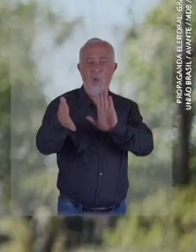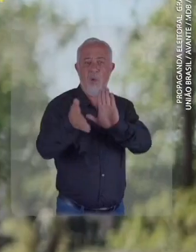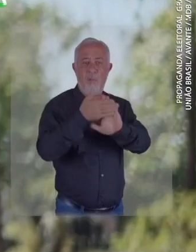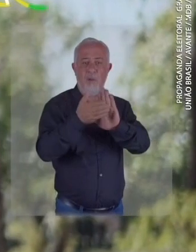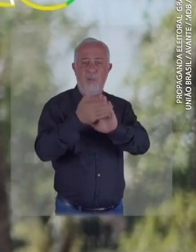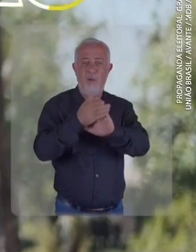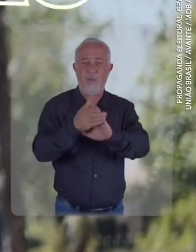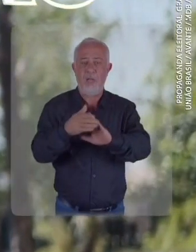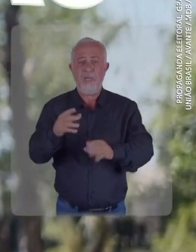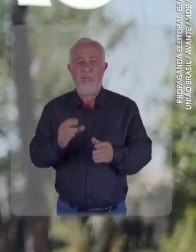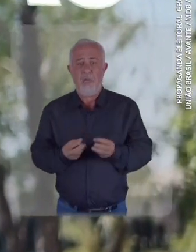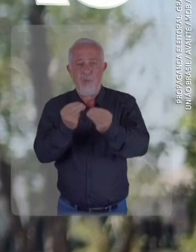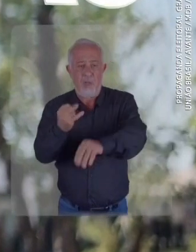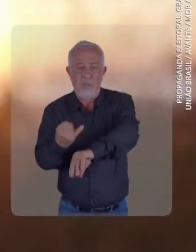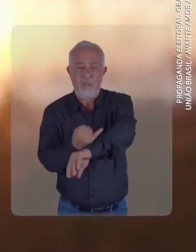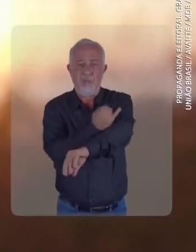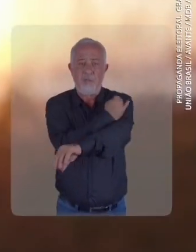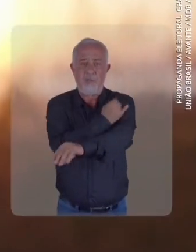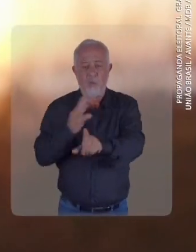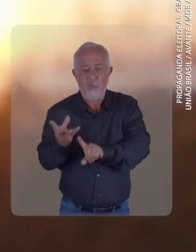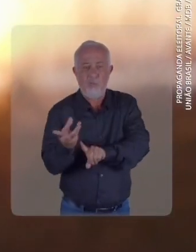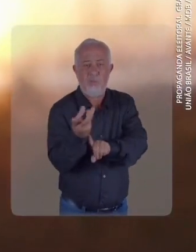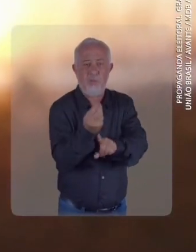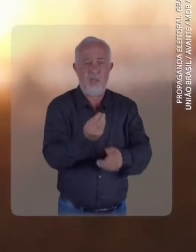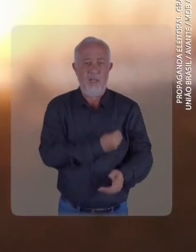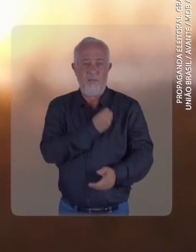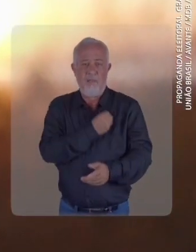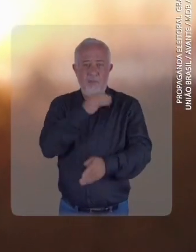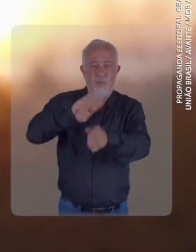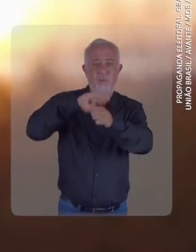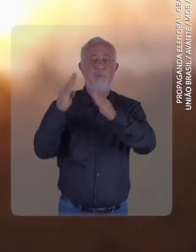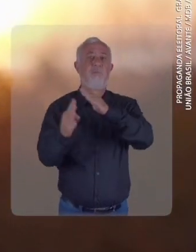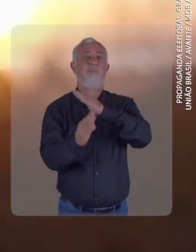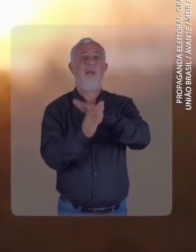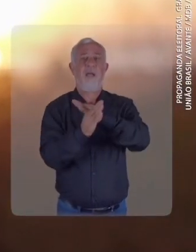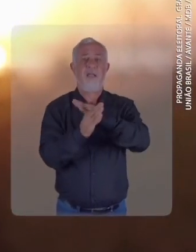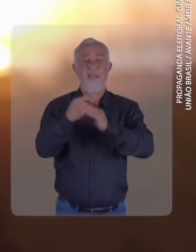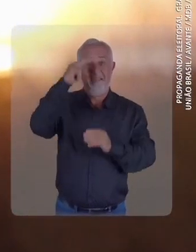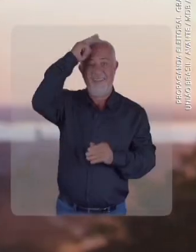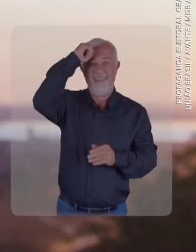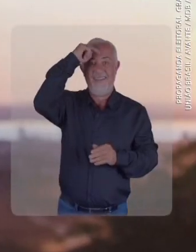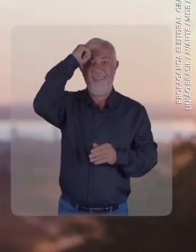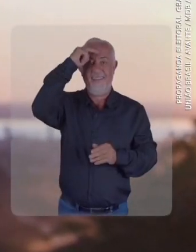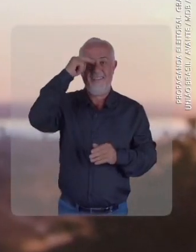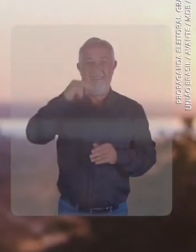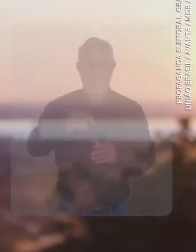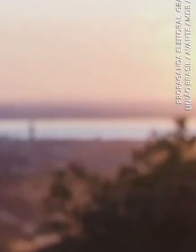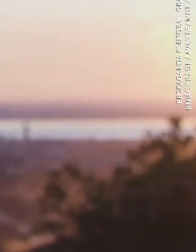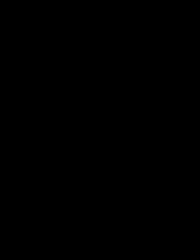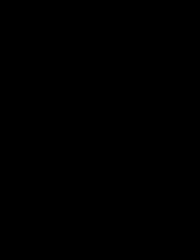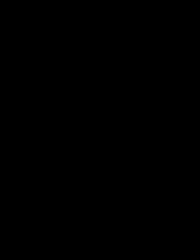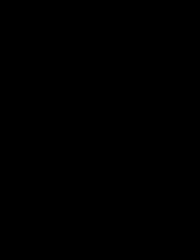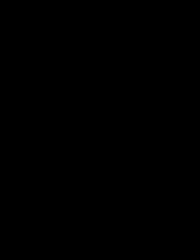Janad cresce com a proposta de levar infraestrutura e qualidade de vida para os bairros.